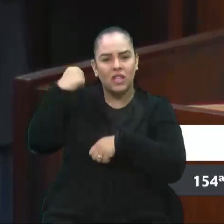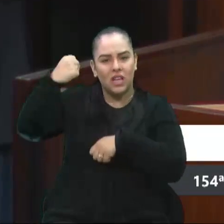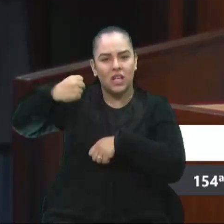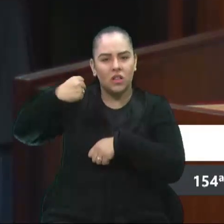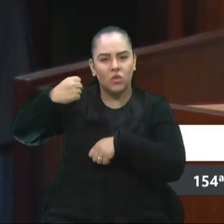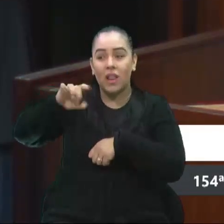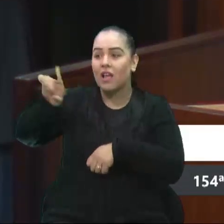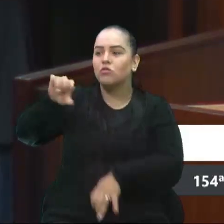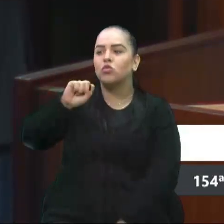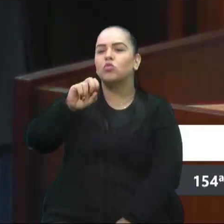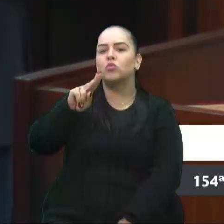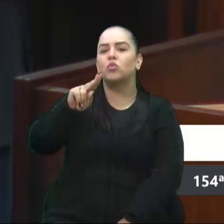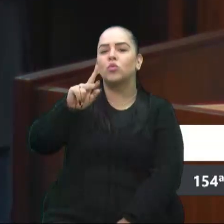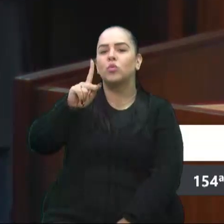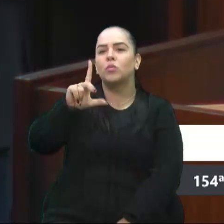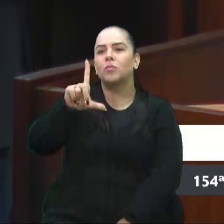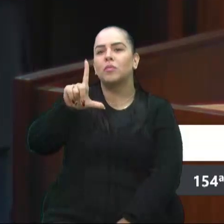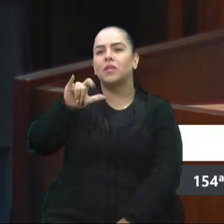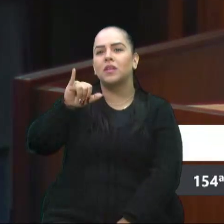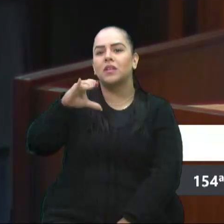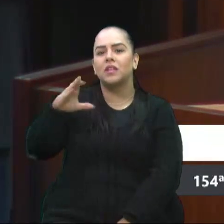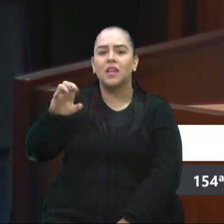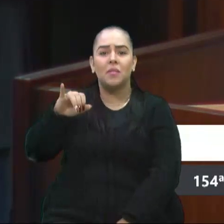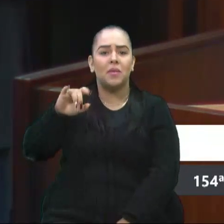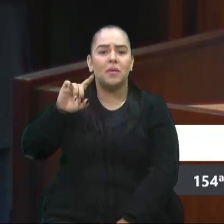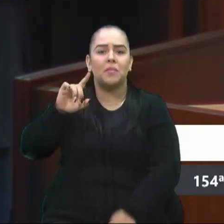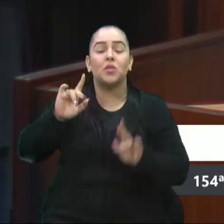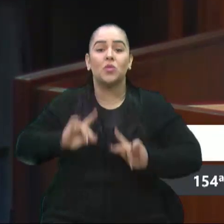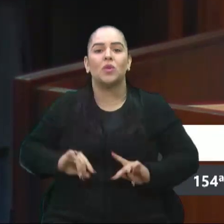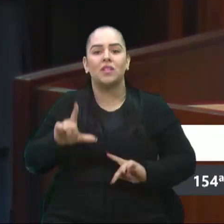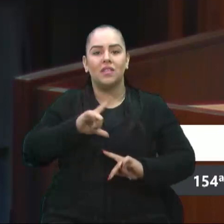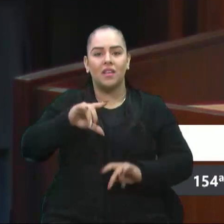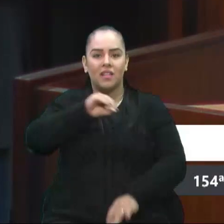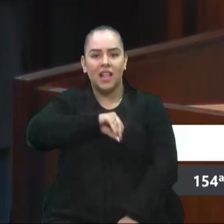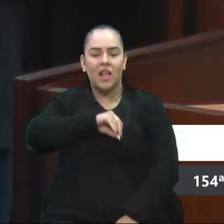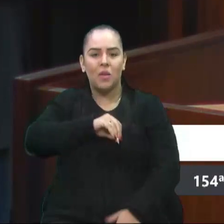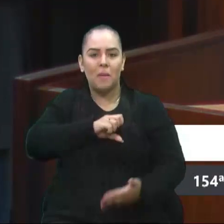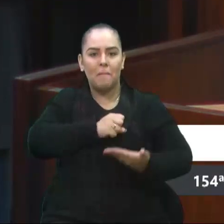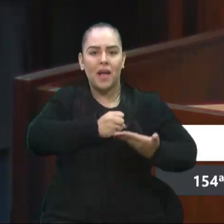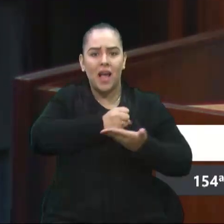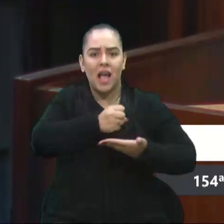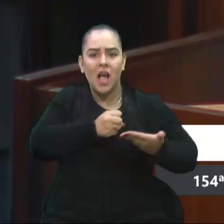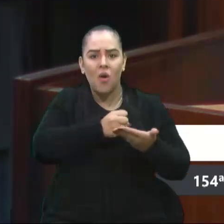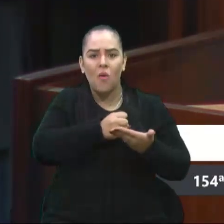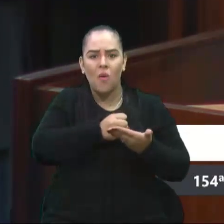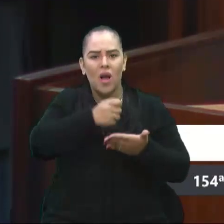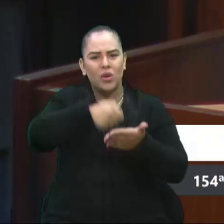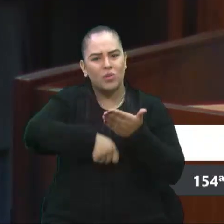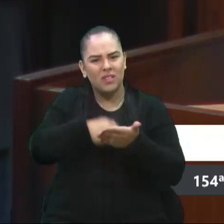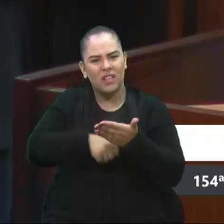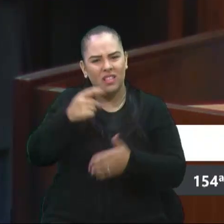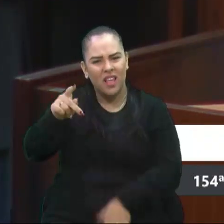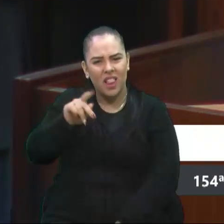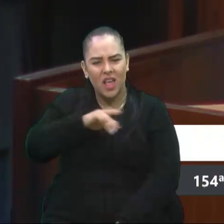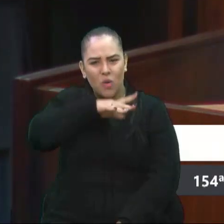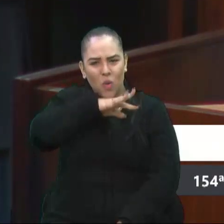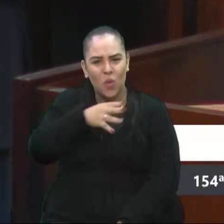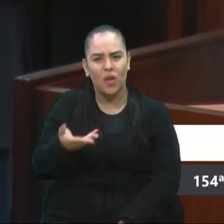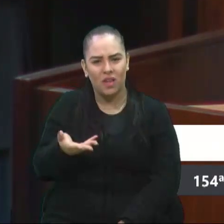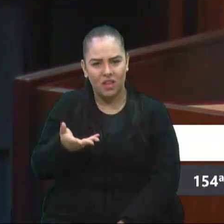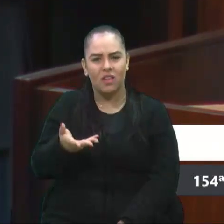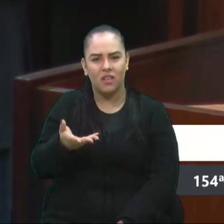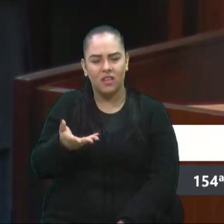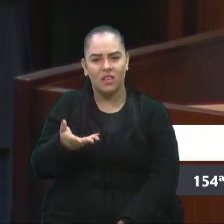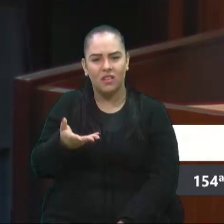Suplicy, que é um projeto similar para as pessoas terem a renda básica. Poxa, luta dela é tão ruim, gente, que ela luta